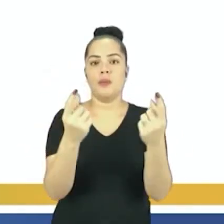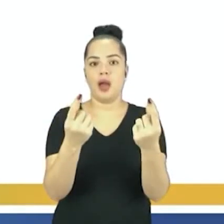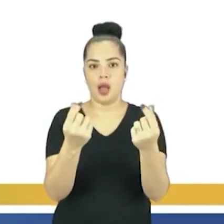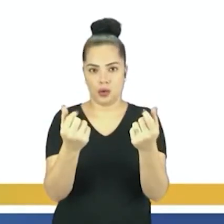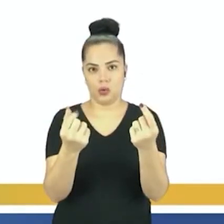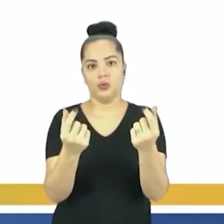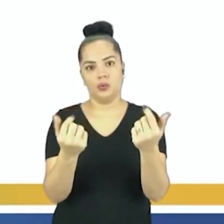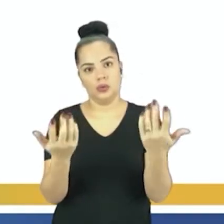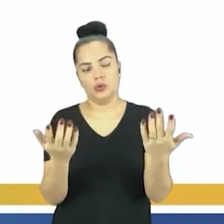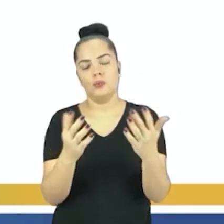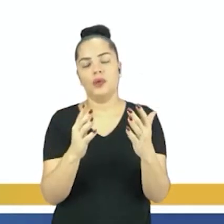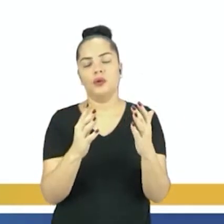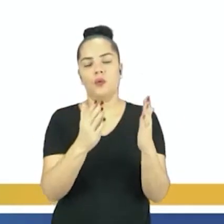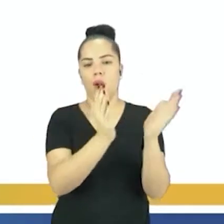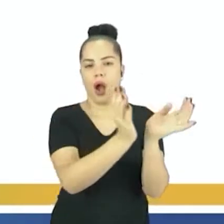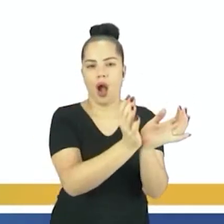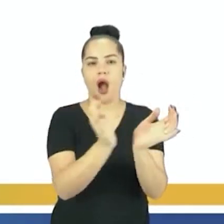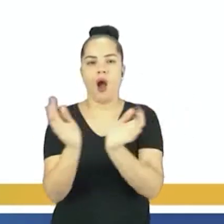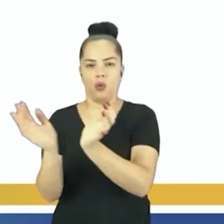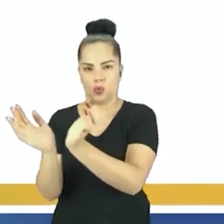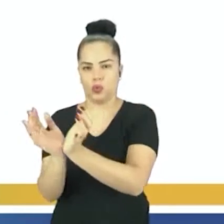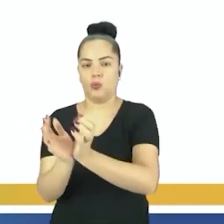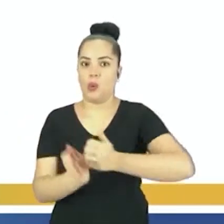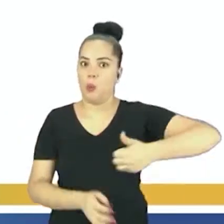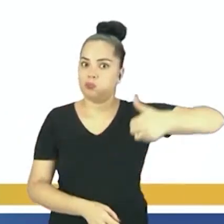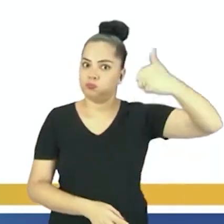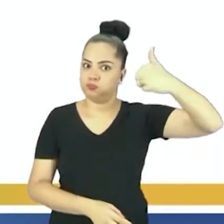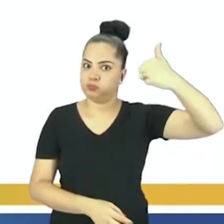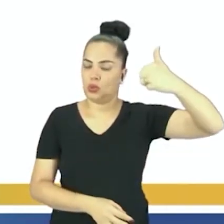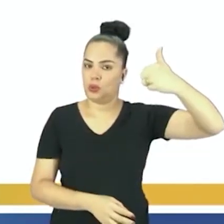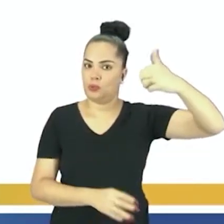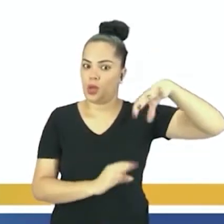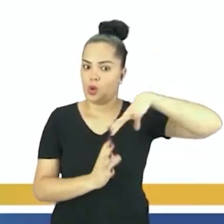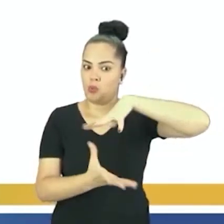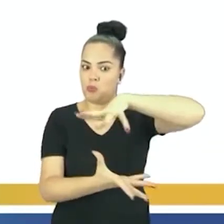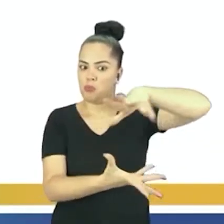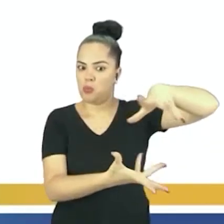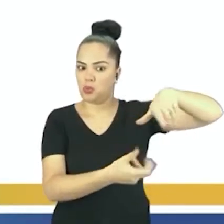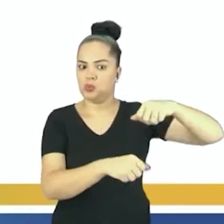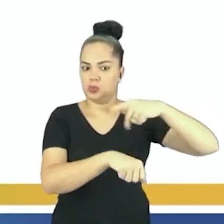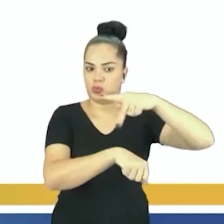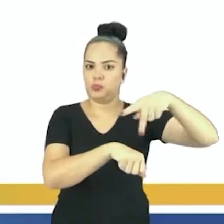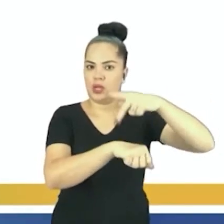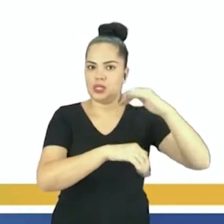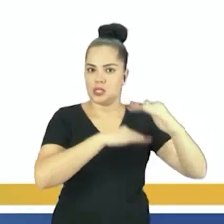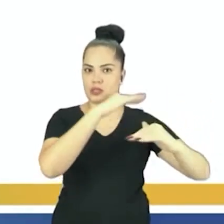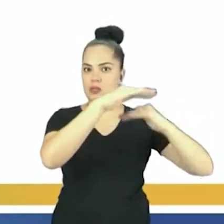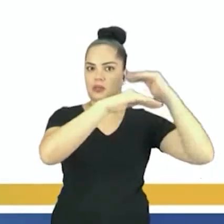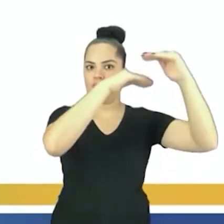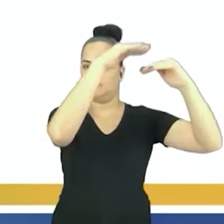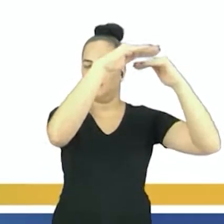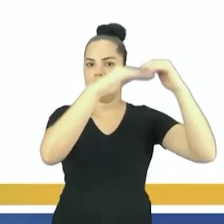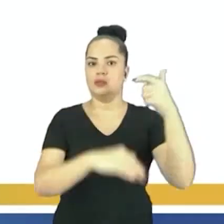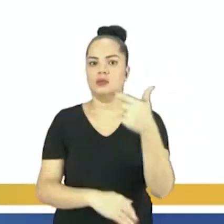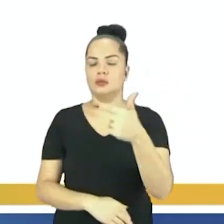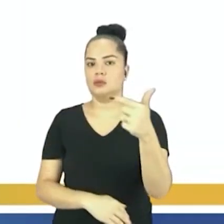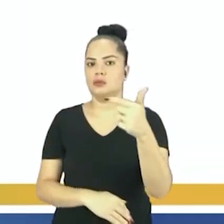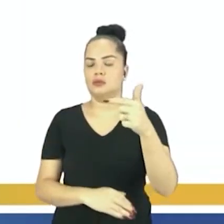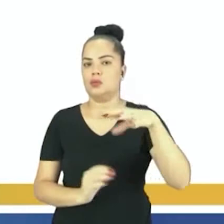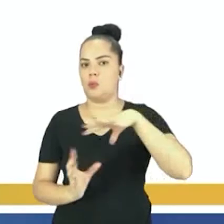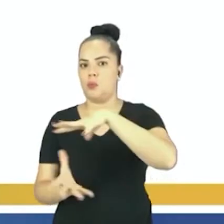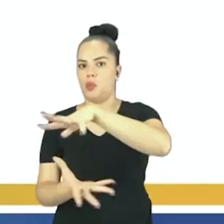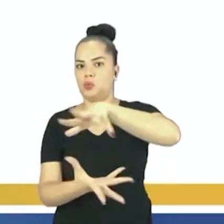dividir então o mundo em primeiro mundo, grupo de países capitalistas desenvolvidos, segundo mundo, grupo dos países